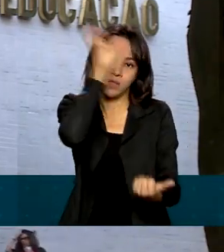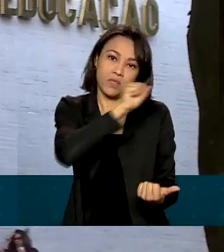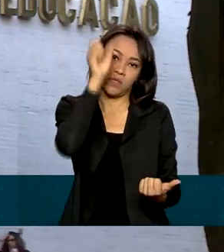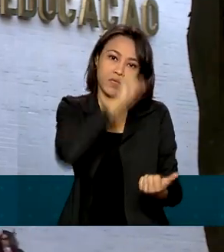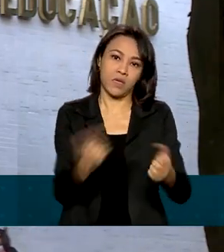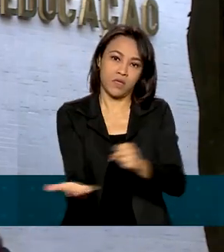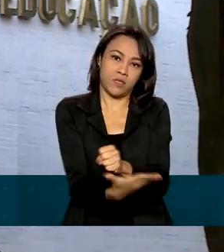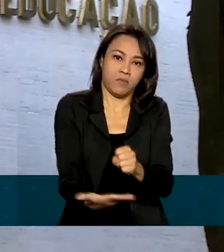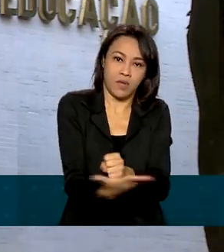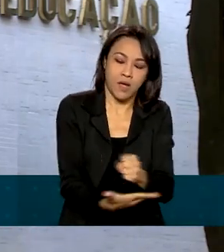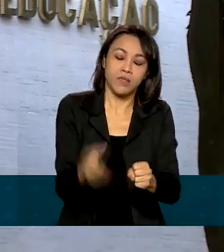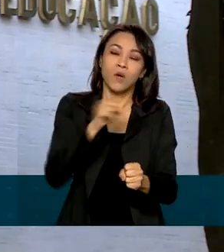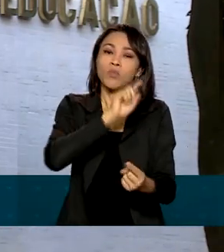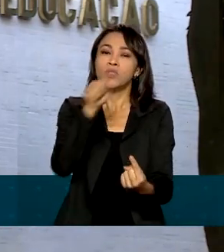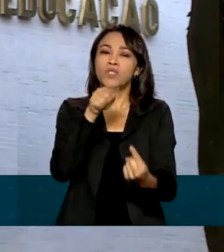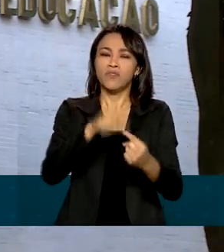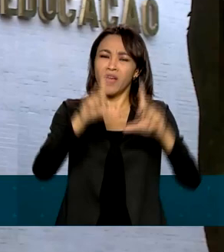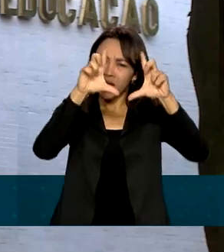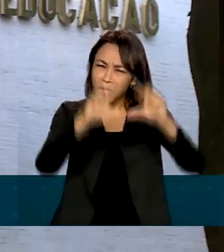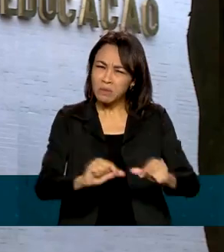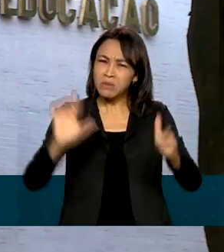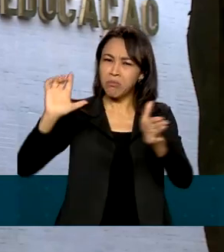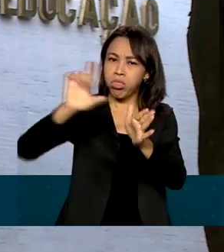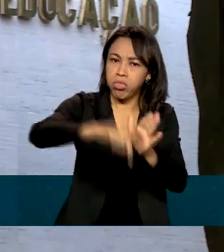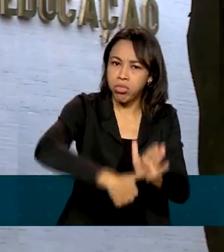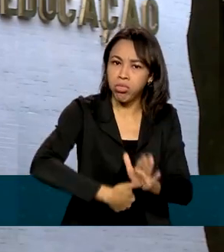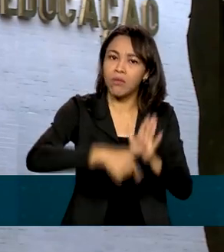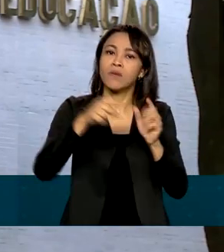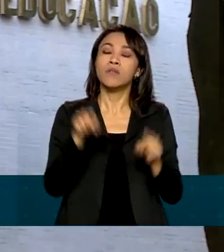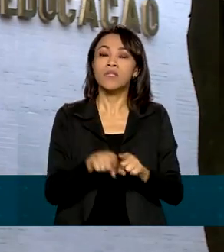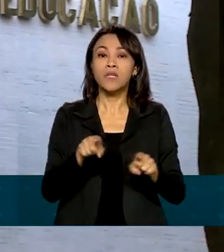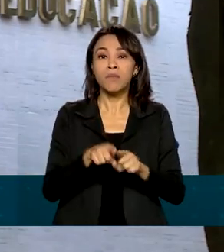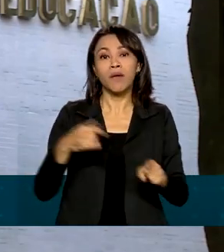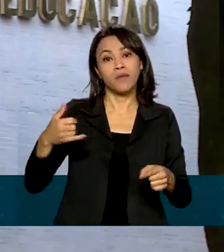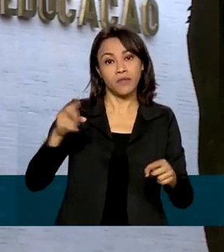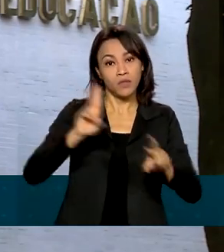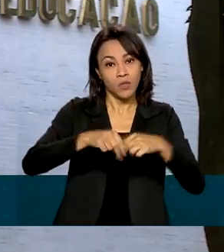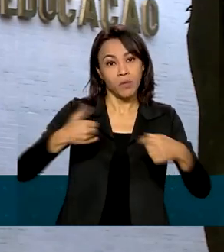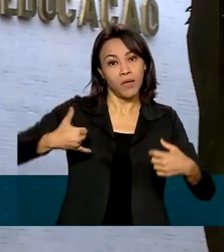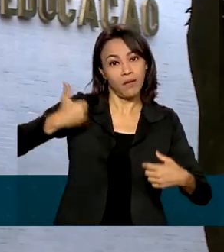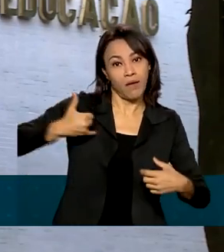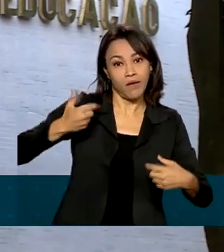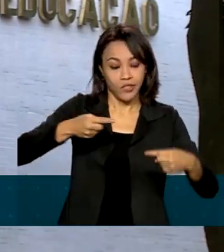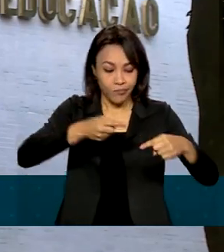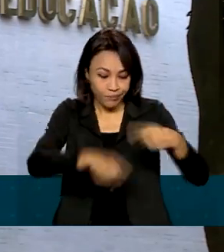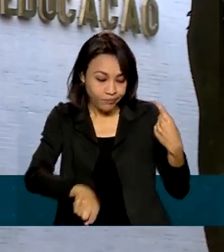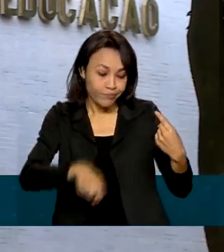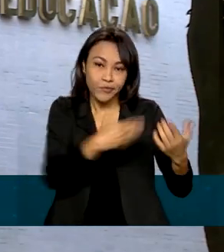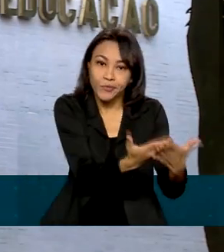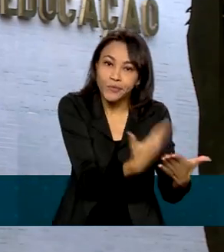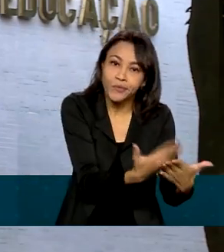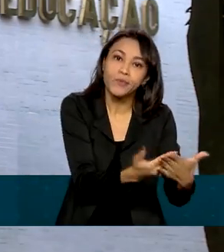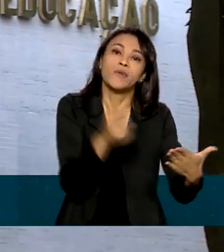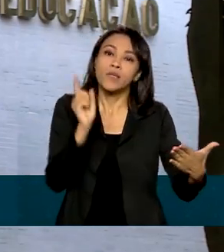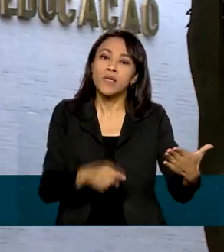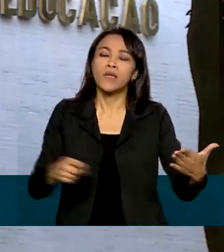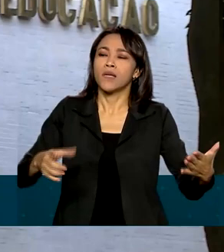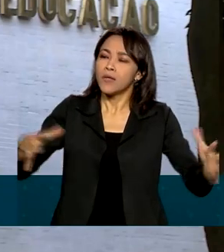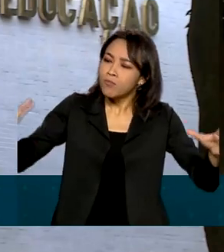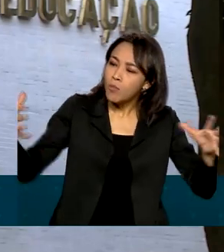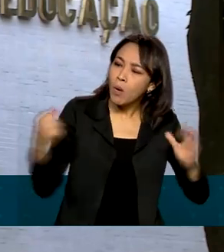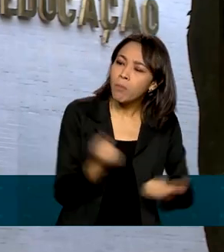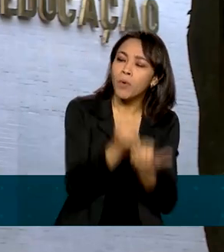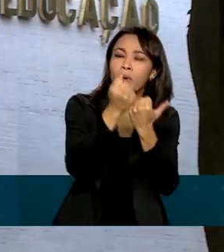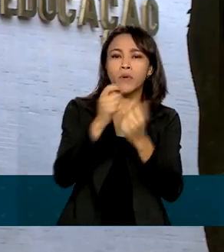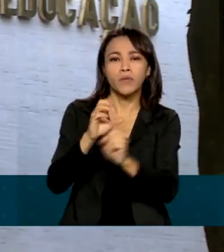pretende reduzir a defasagem no ensino e a distorção idade-série, com medidas que envolvam toda a sociedade, além dos